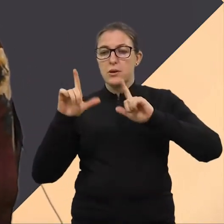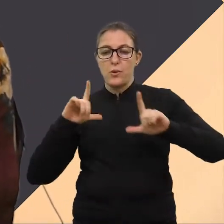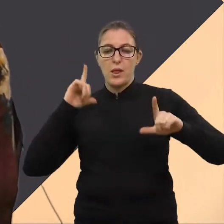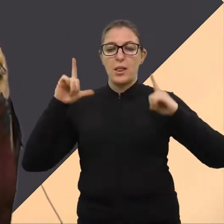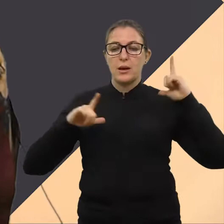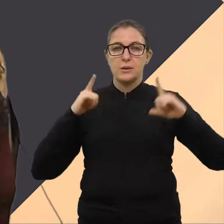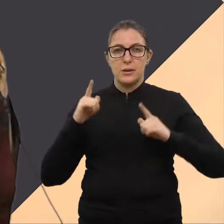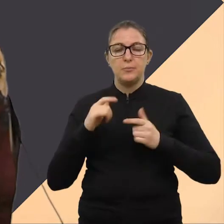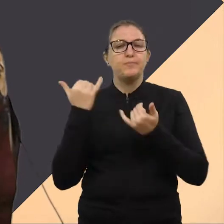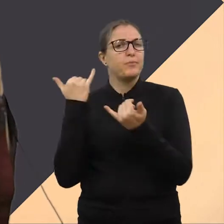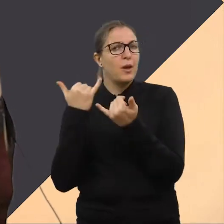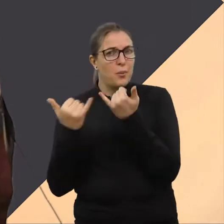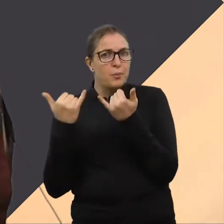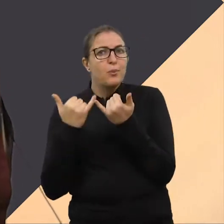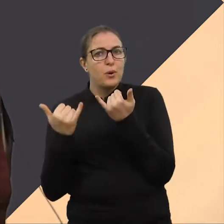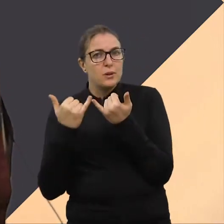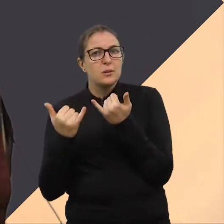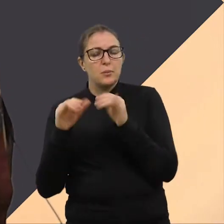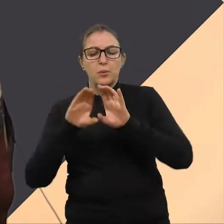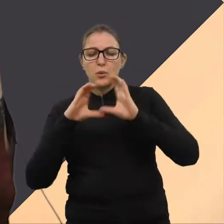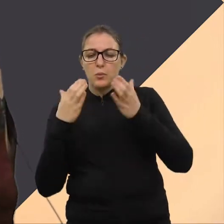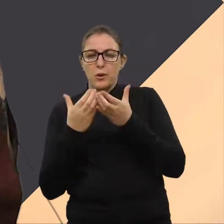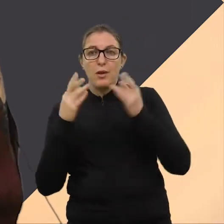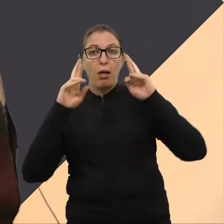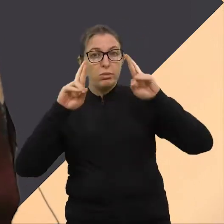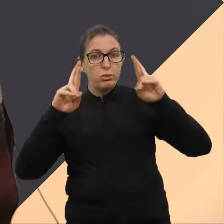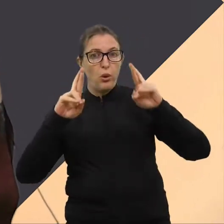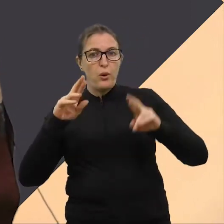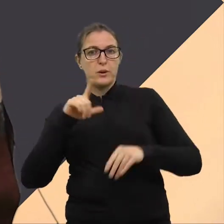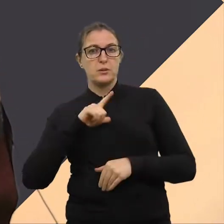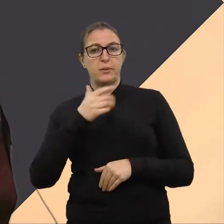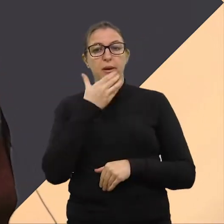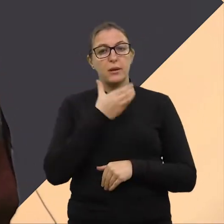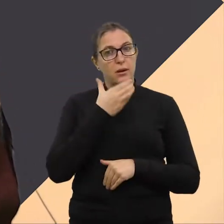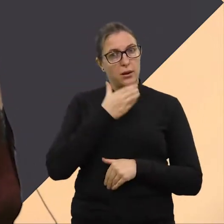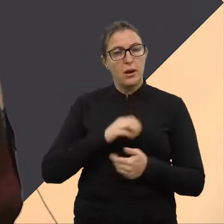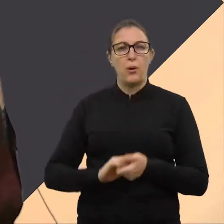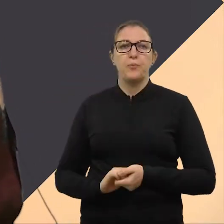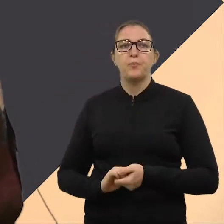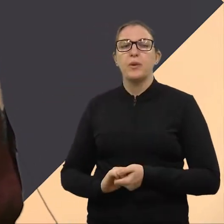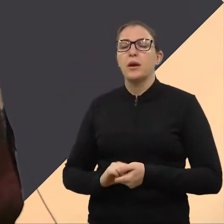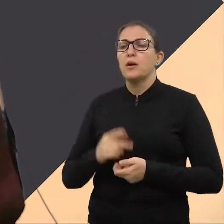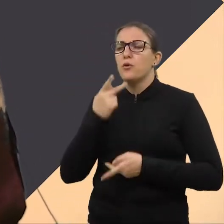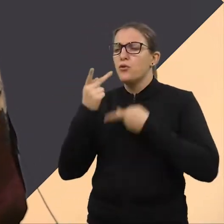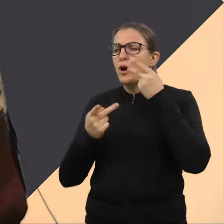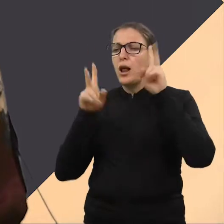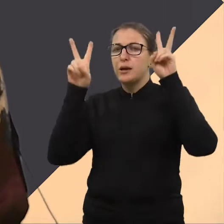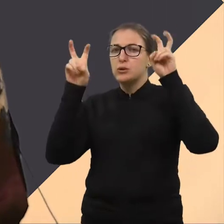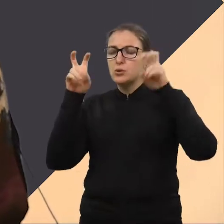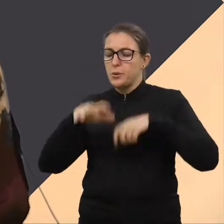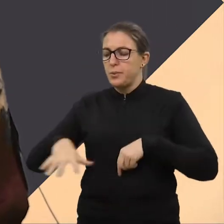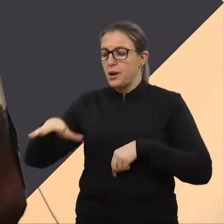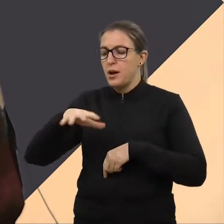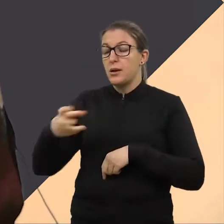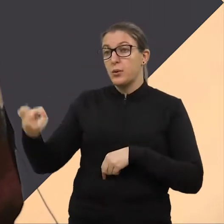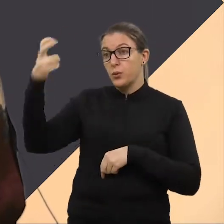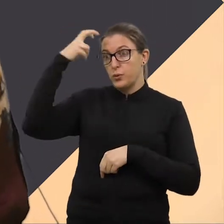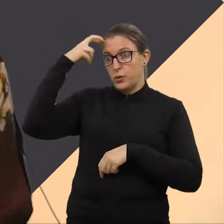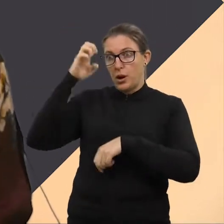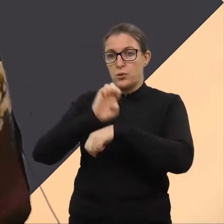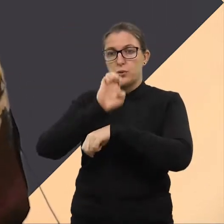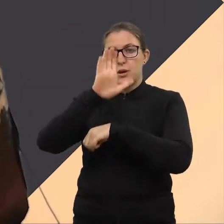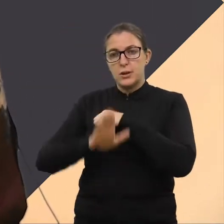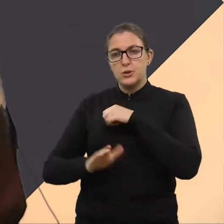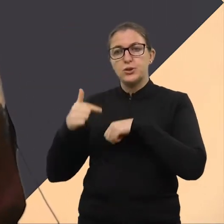população é o Natal. Para falar um pouco como está o setor cultural de Erechim, quem conversa comigo hoje